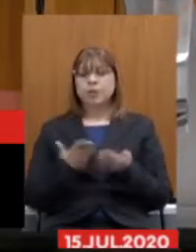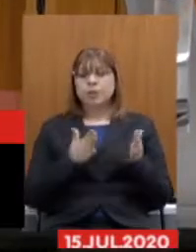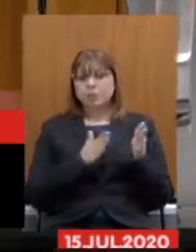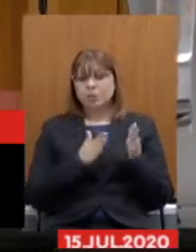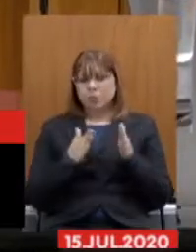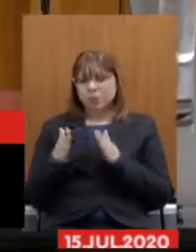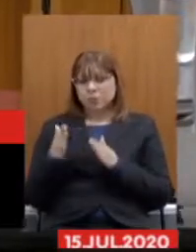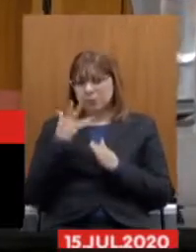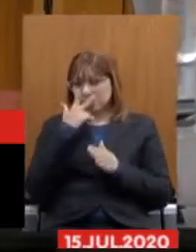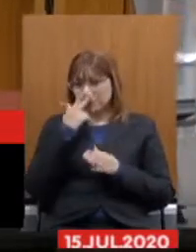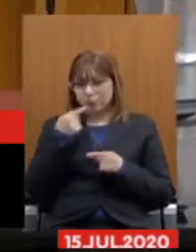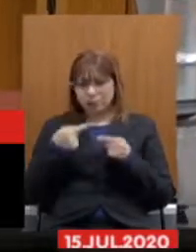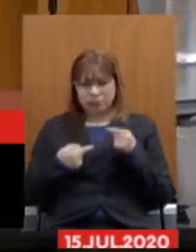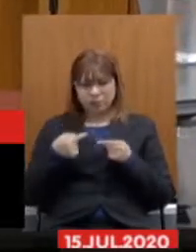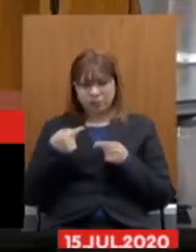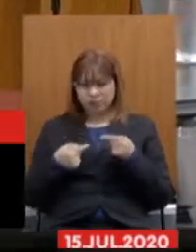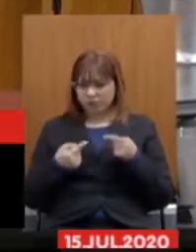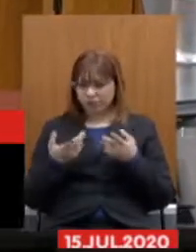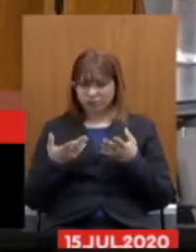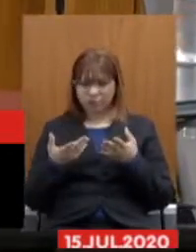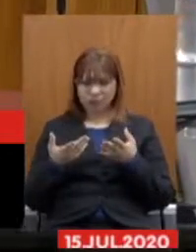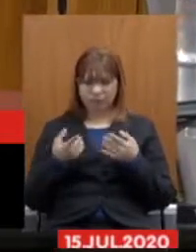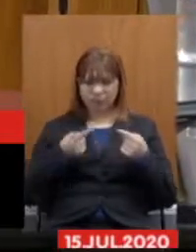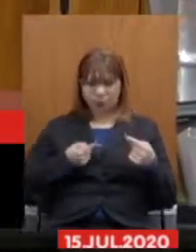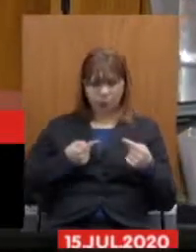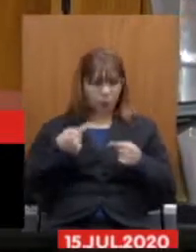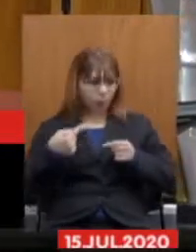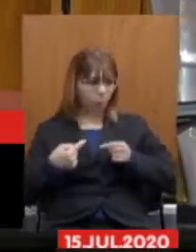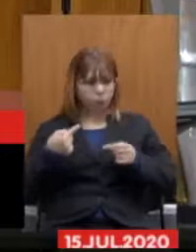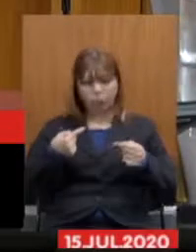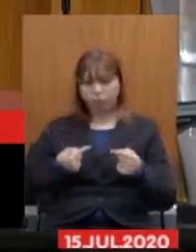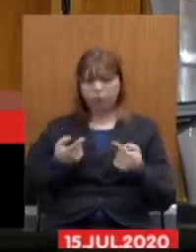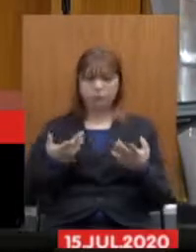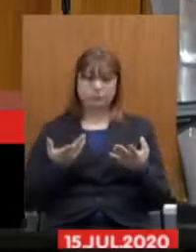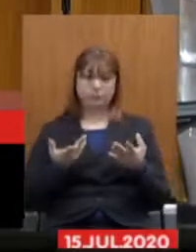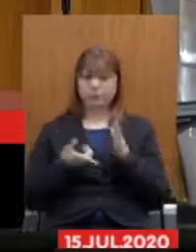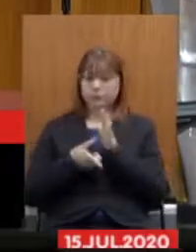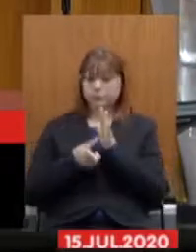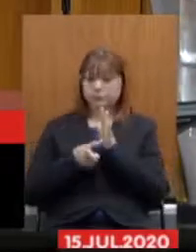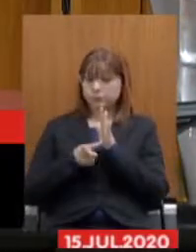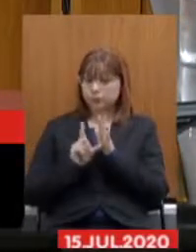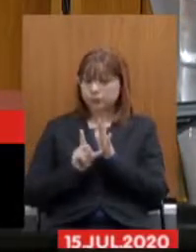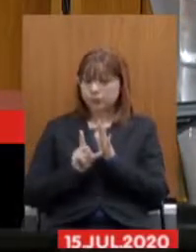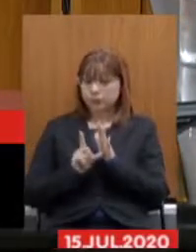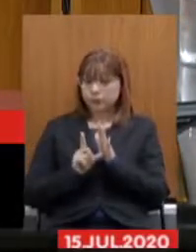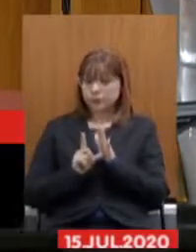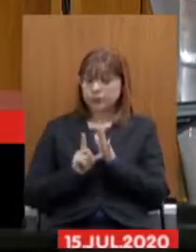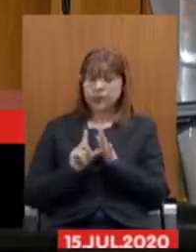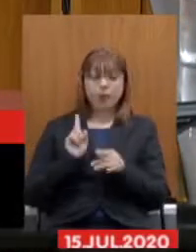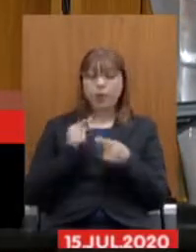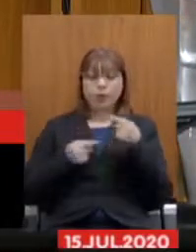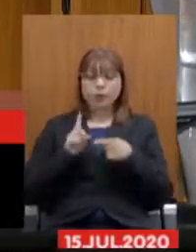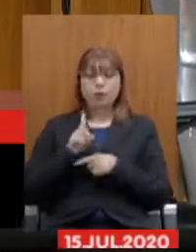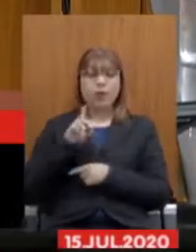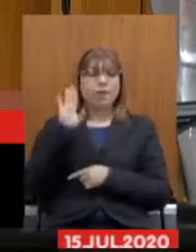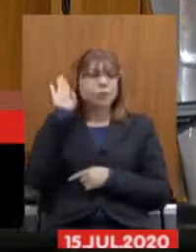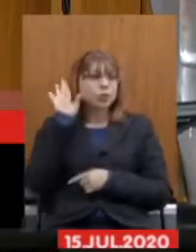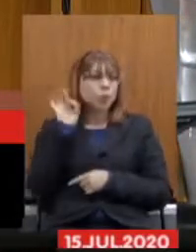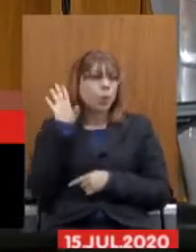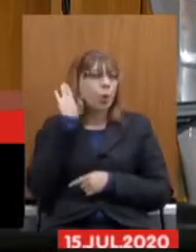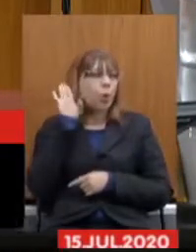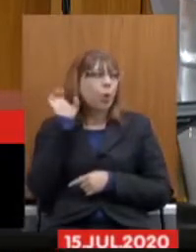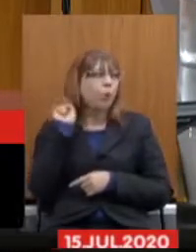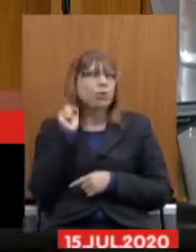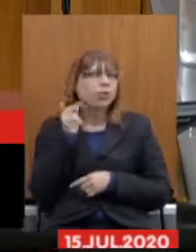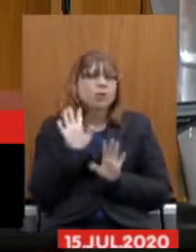escuta isso não é um debate o que foi dito aqui pelos colegas da fazenda o Alexandre que acabou de